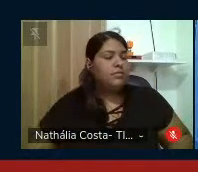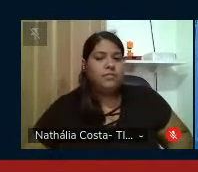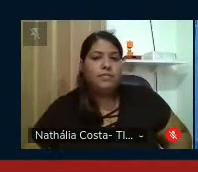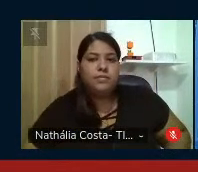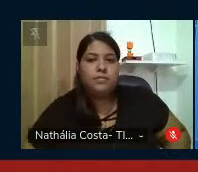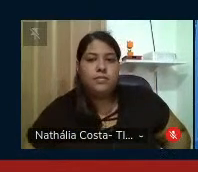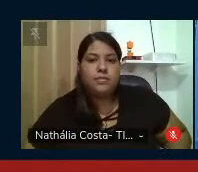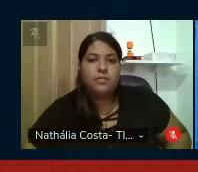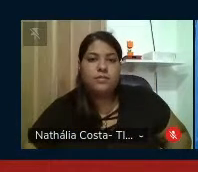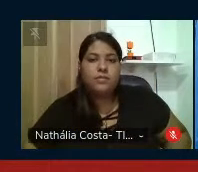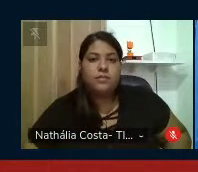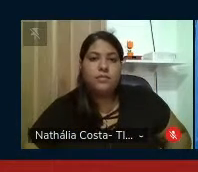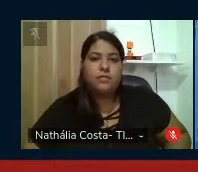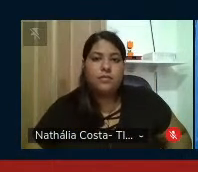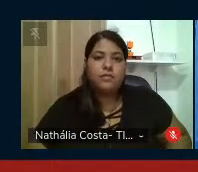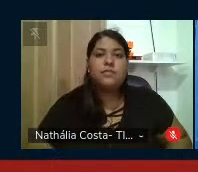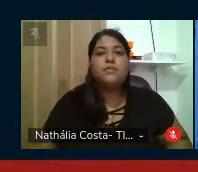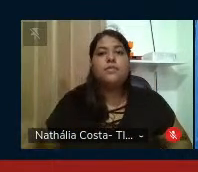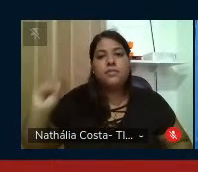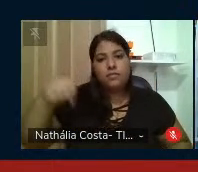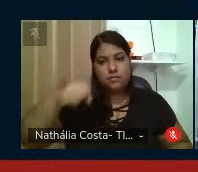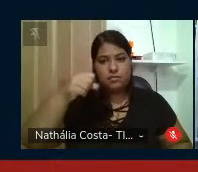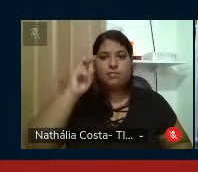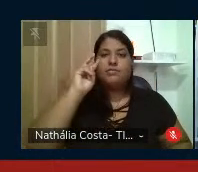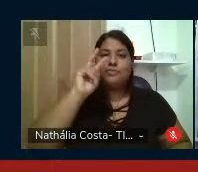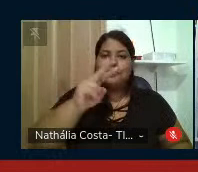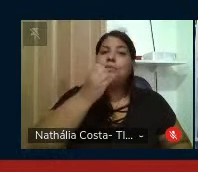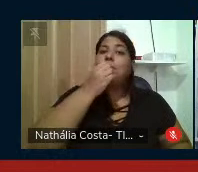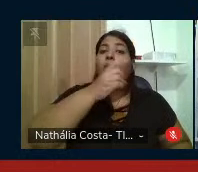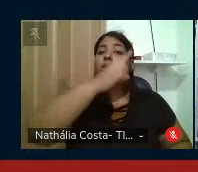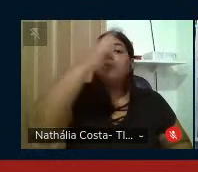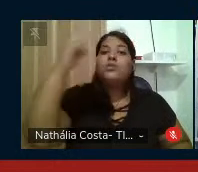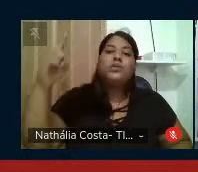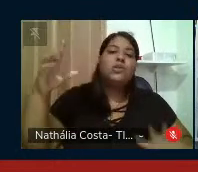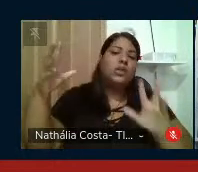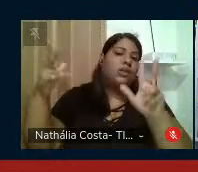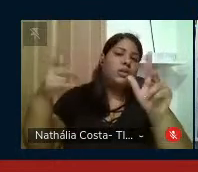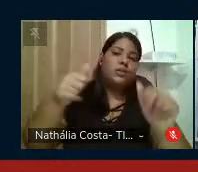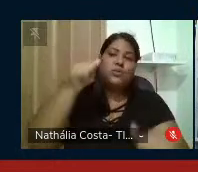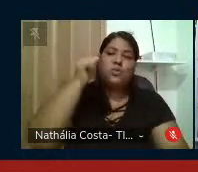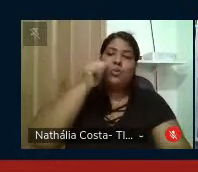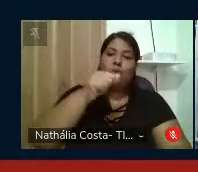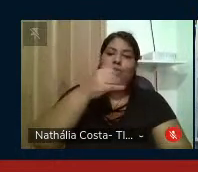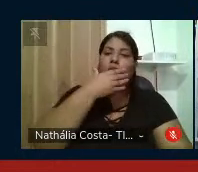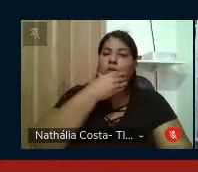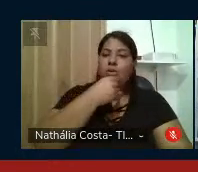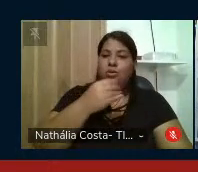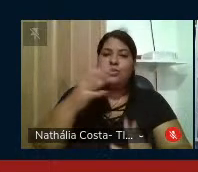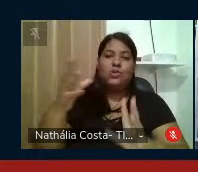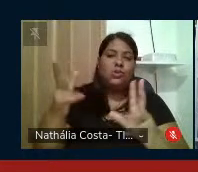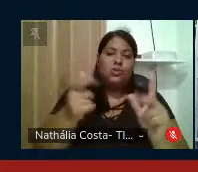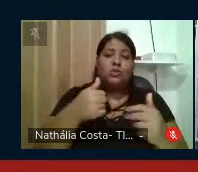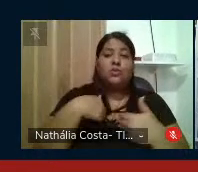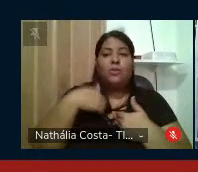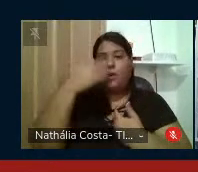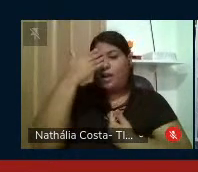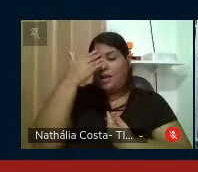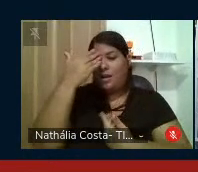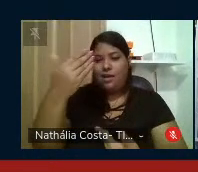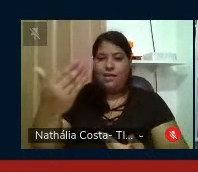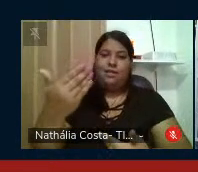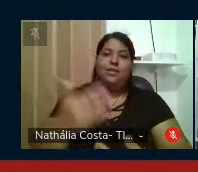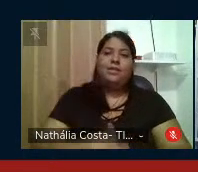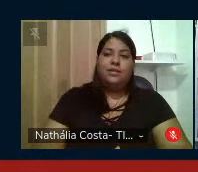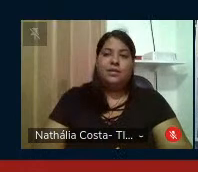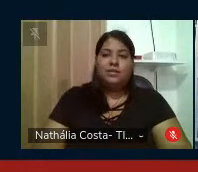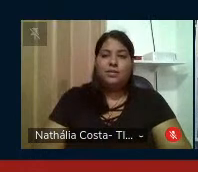Sim, professor, estamos visualizando. Então, bom dia a todas, a todos, a todos, eu agradeço imensamente